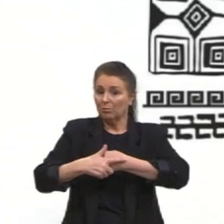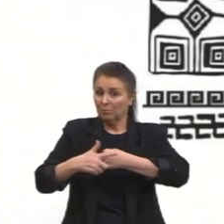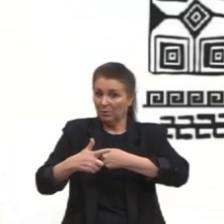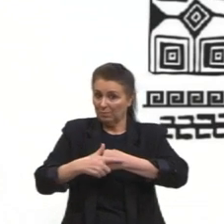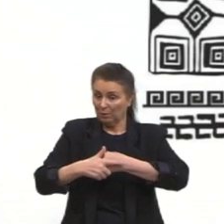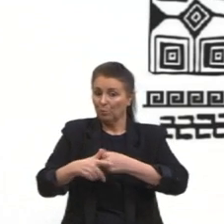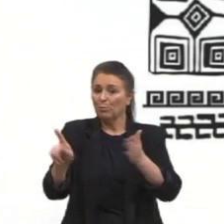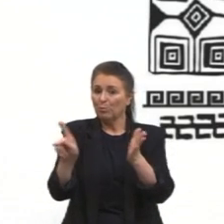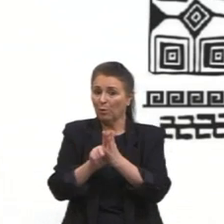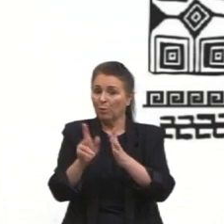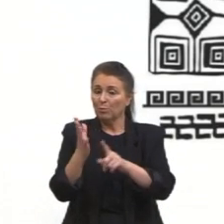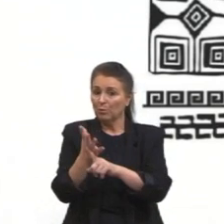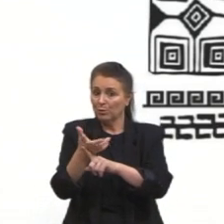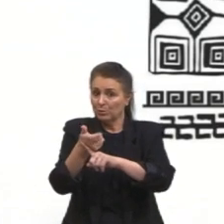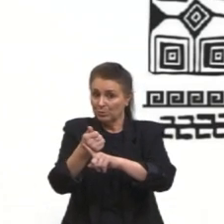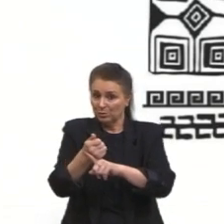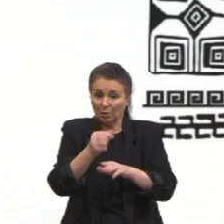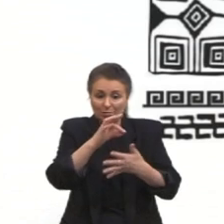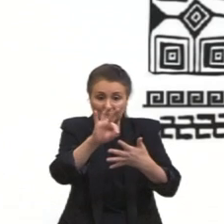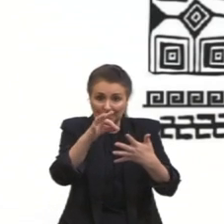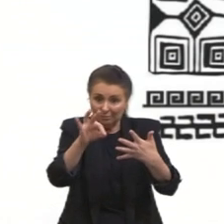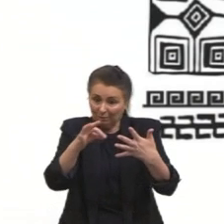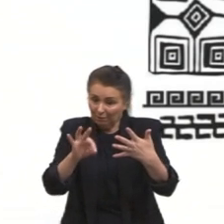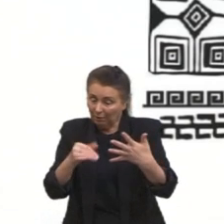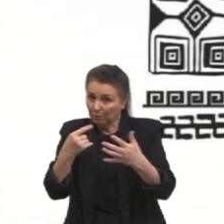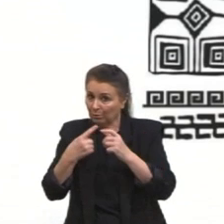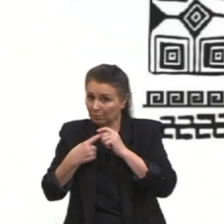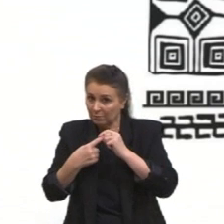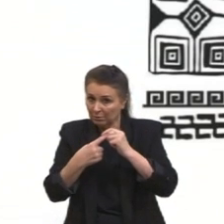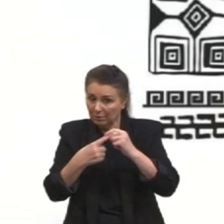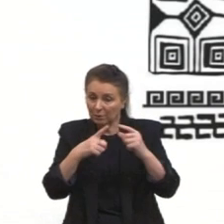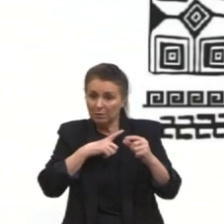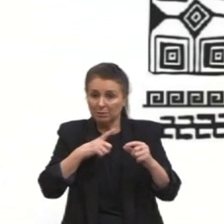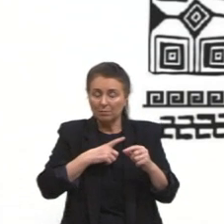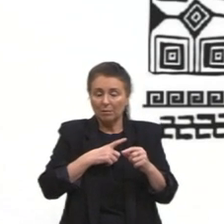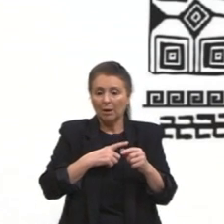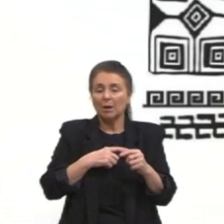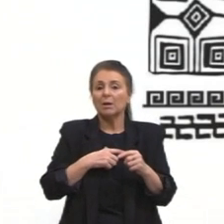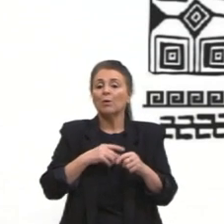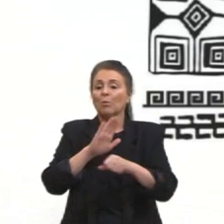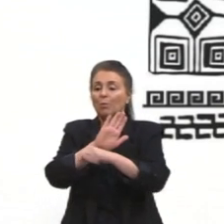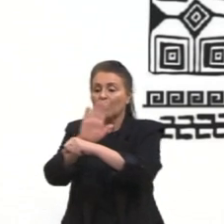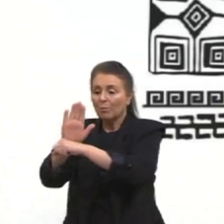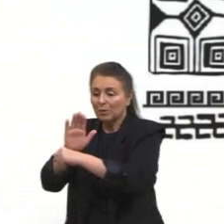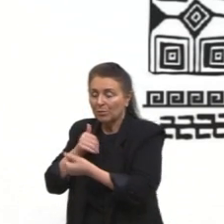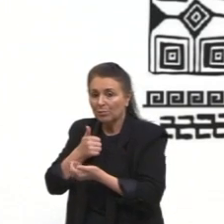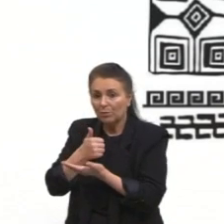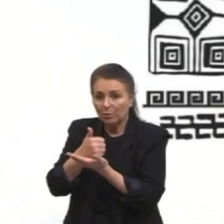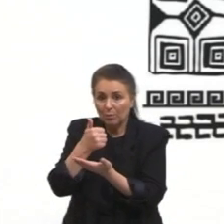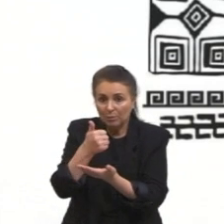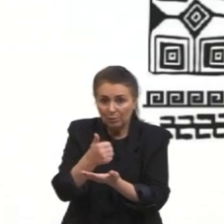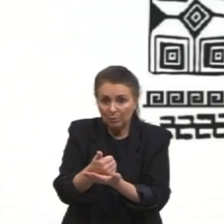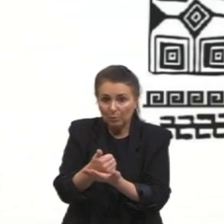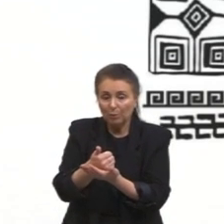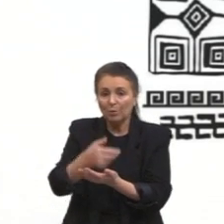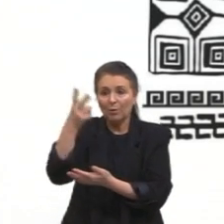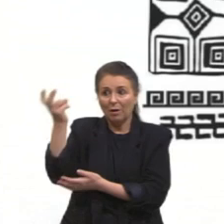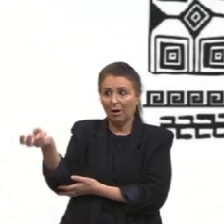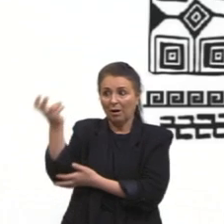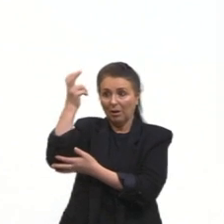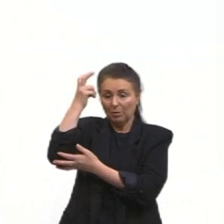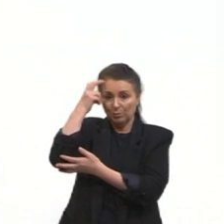artista destacado, tem aí uma grande contribuição no que diz a respeito a nossa cultura